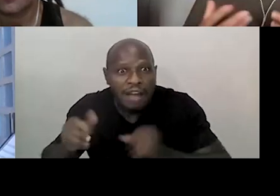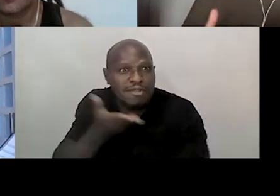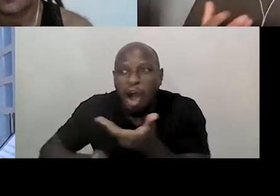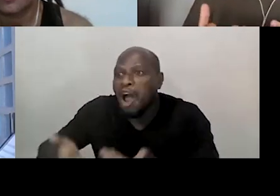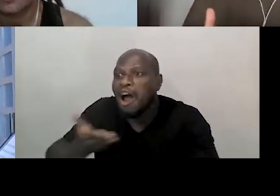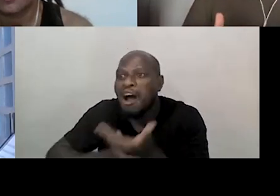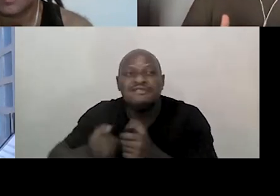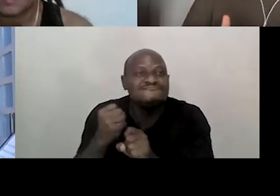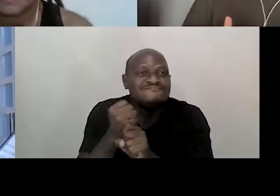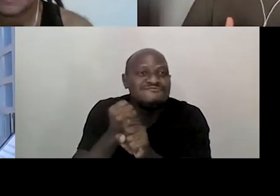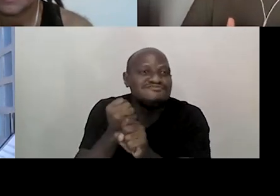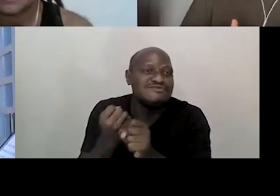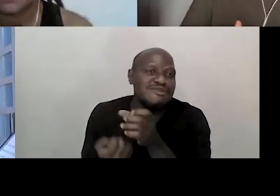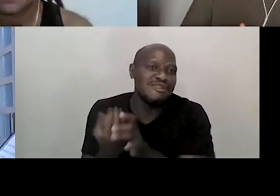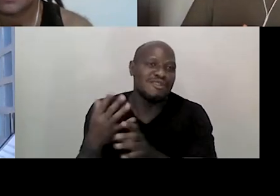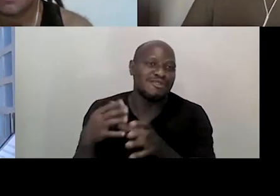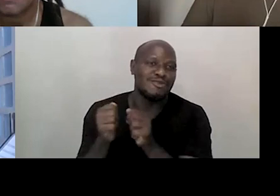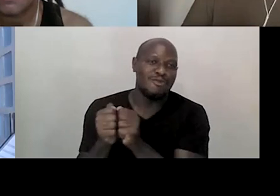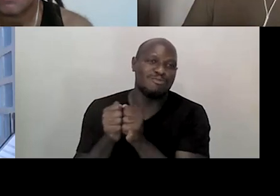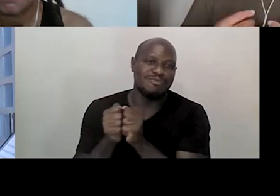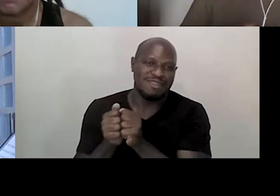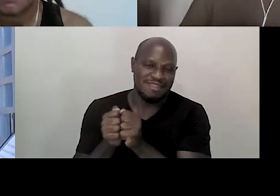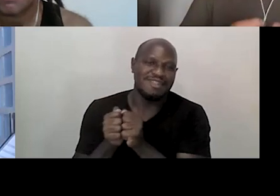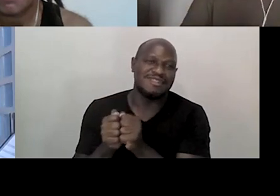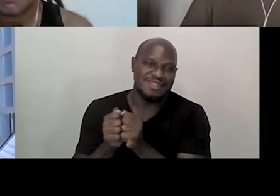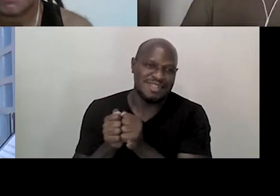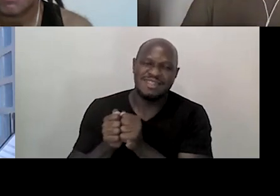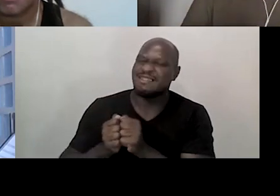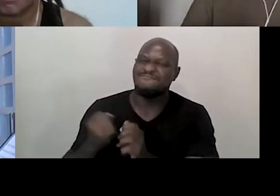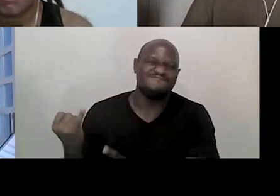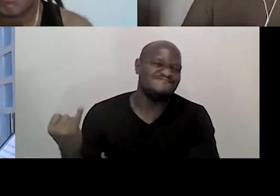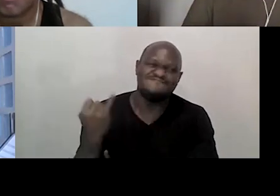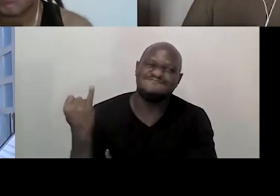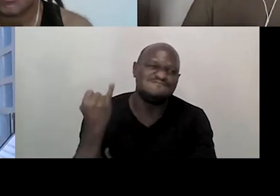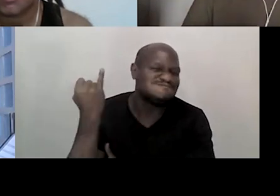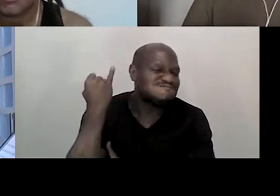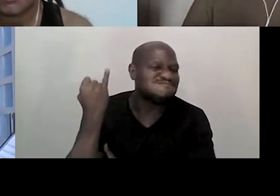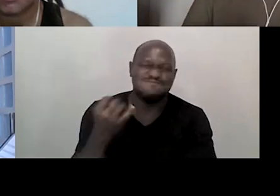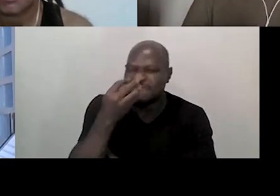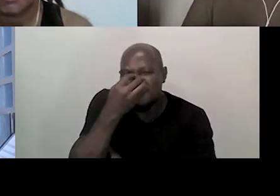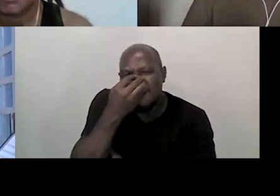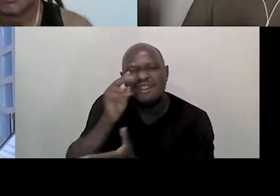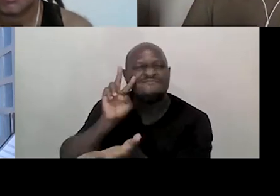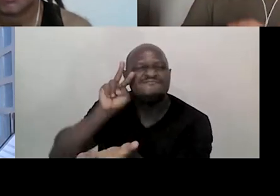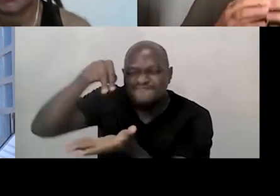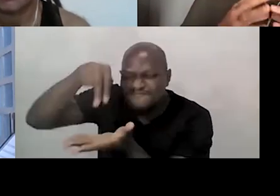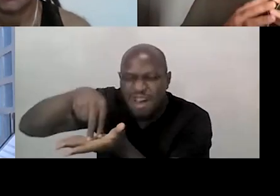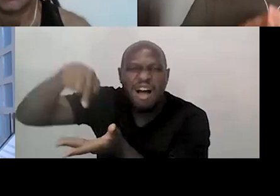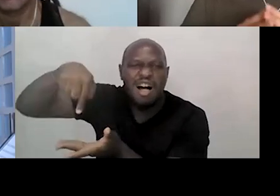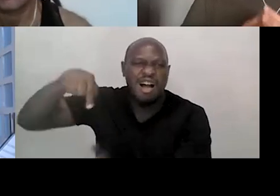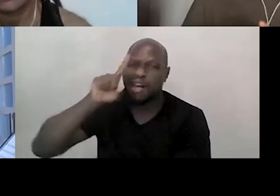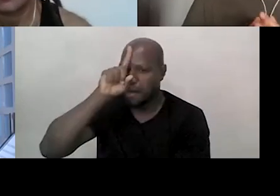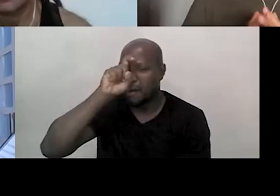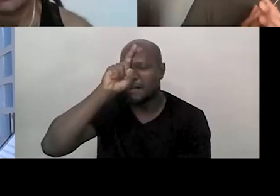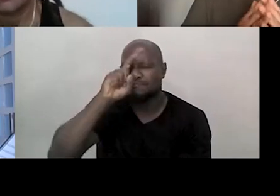construir junto por si só. fundamental que o palhaço esteja no hospital. É